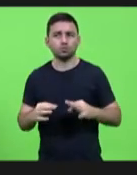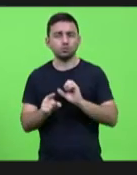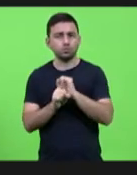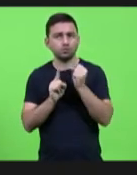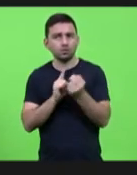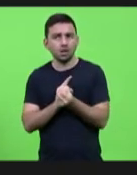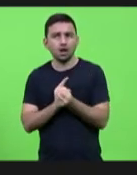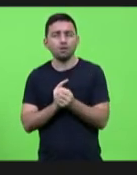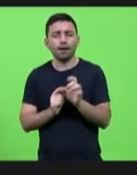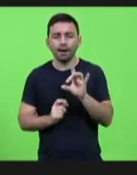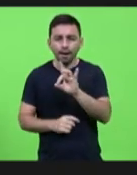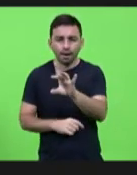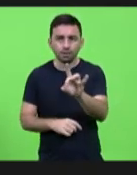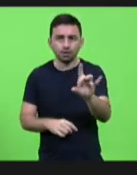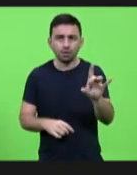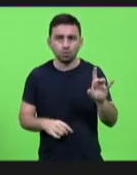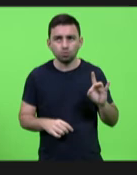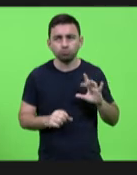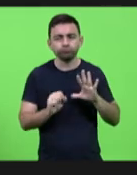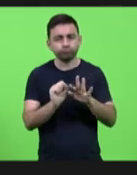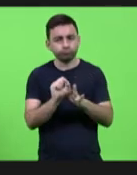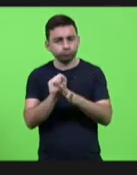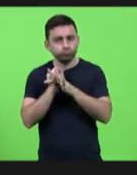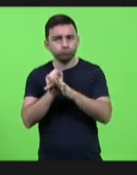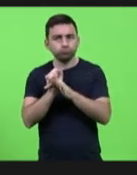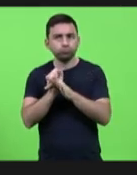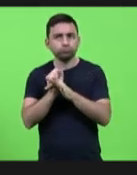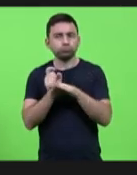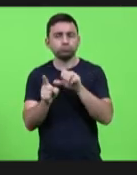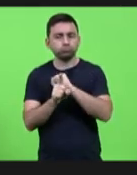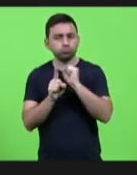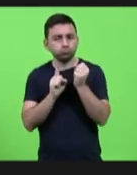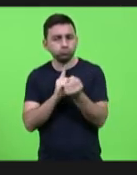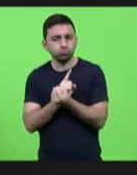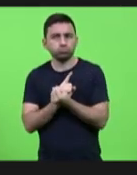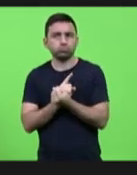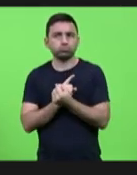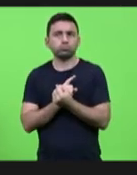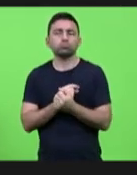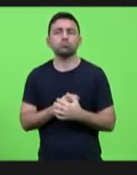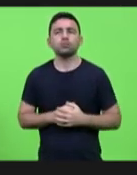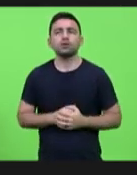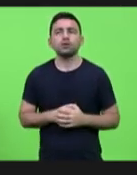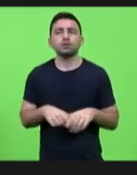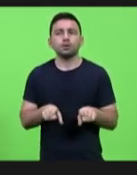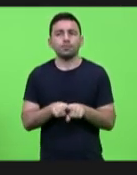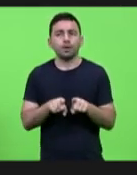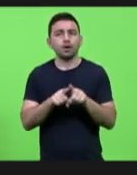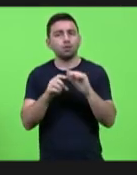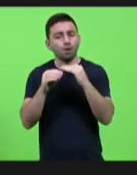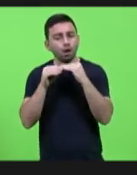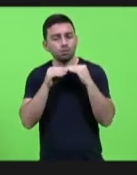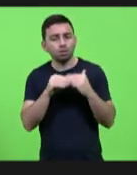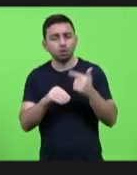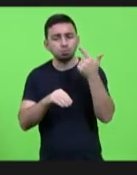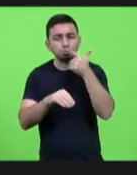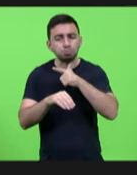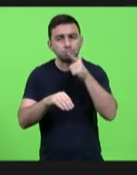cada cidadã, a superação das desigualdades e igualdade de oportunidades também.